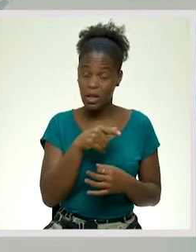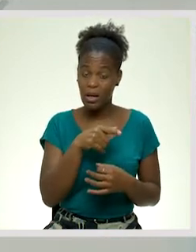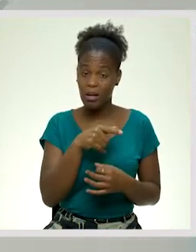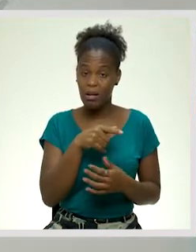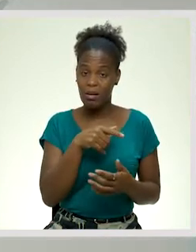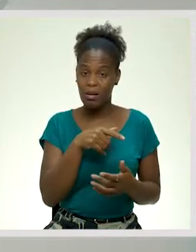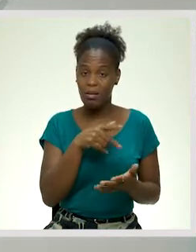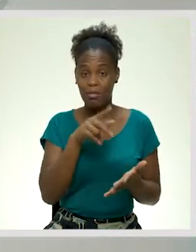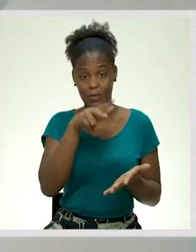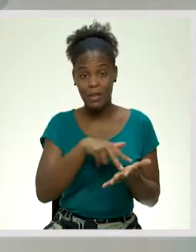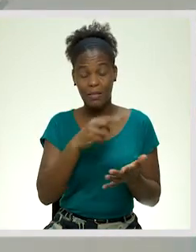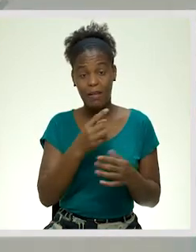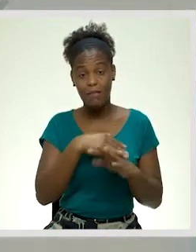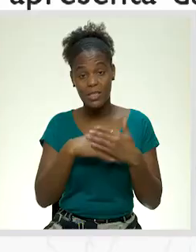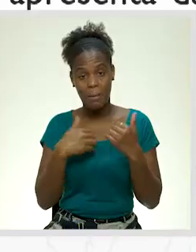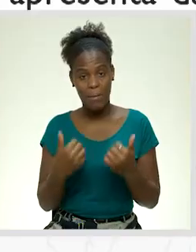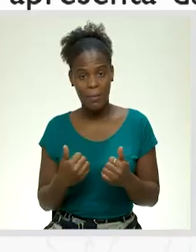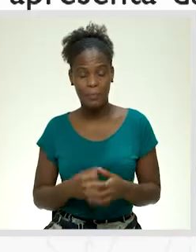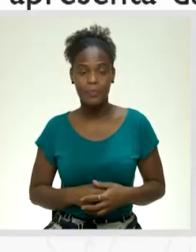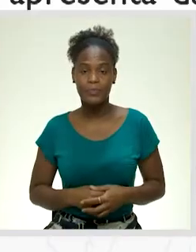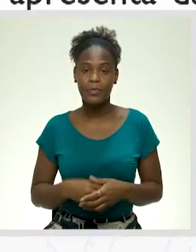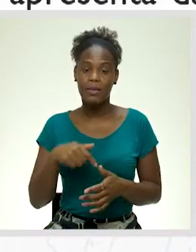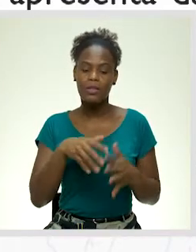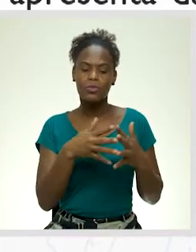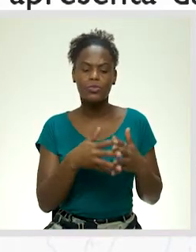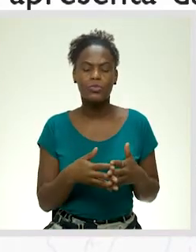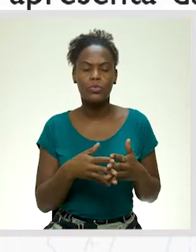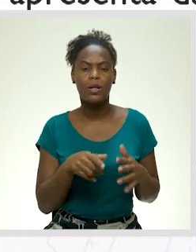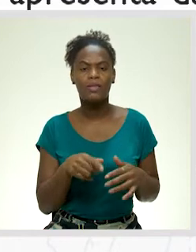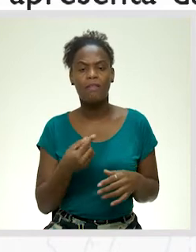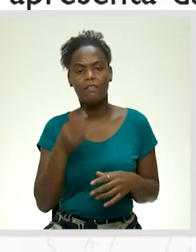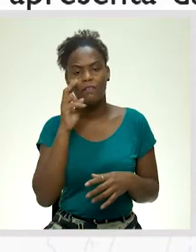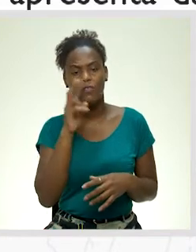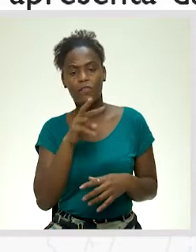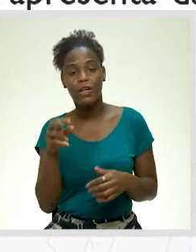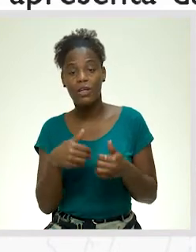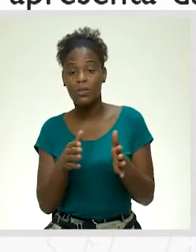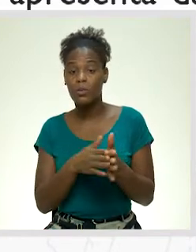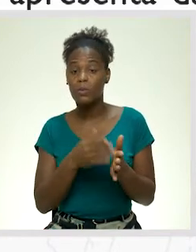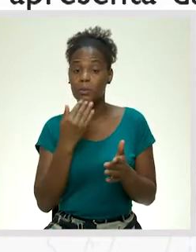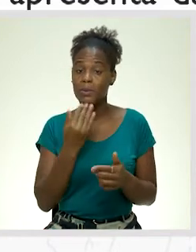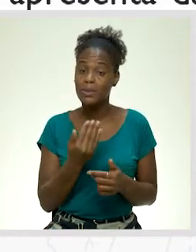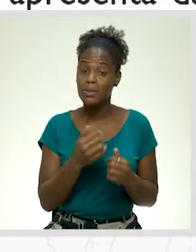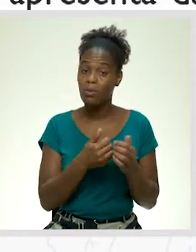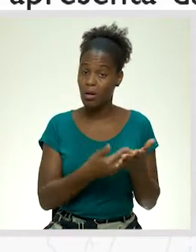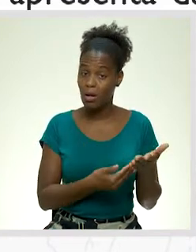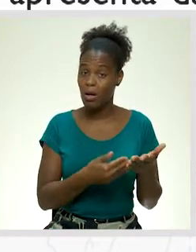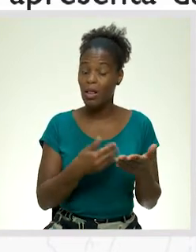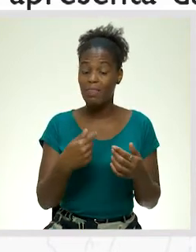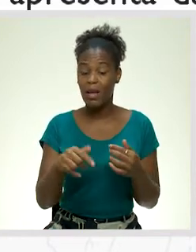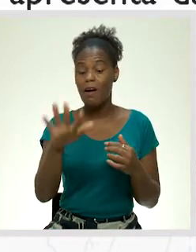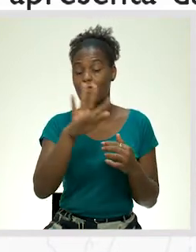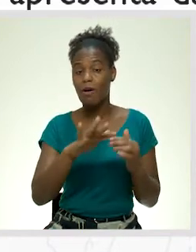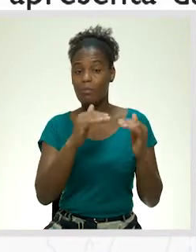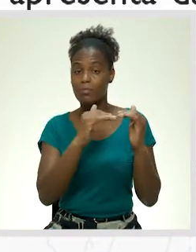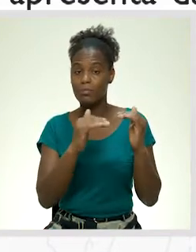sabem que devem ser bem feitas. Na sua estrutura, pode-se observar que todo o requerimento se apresenta da seguinte forma.